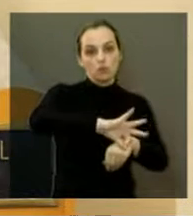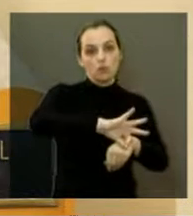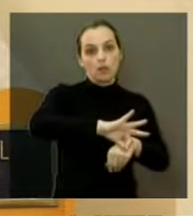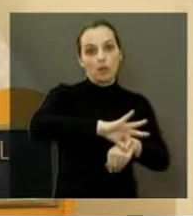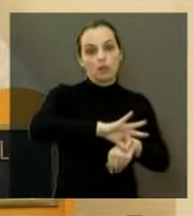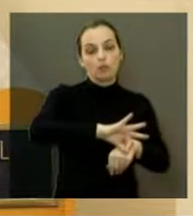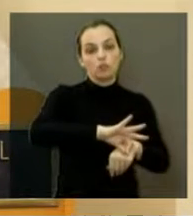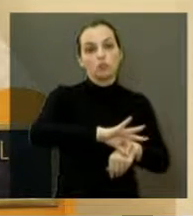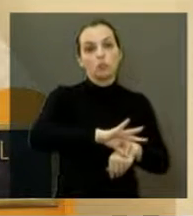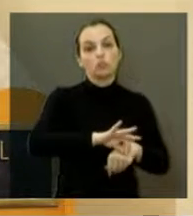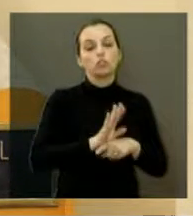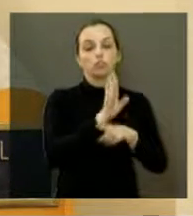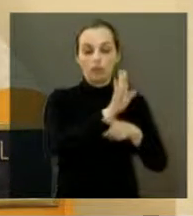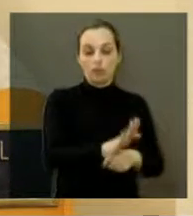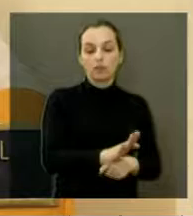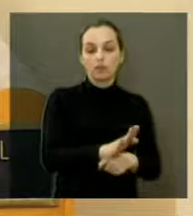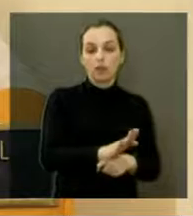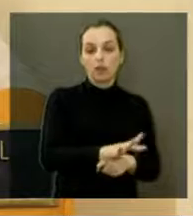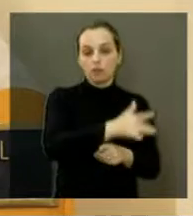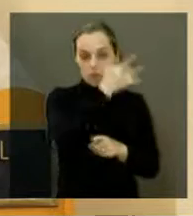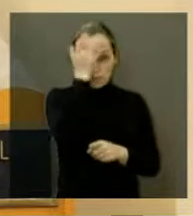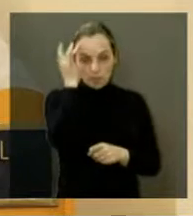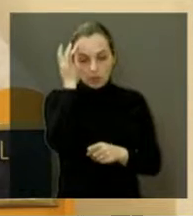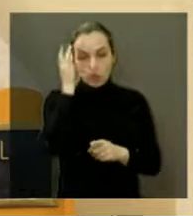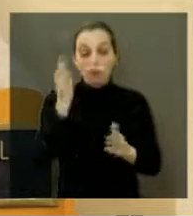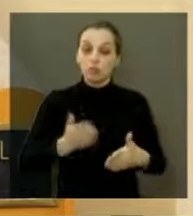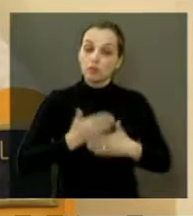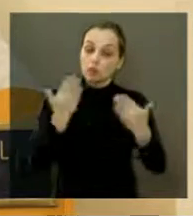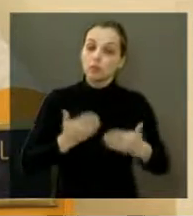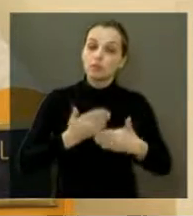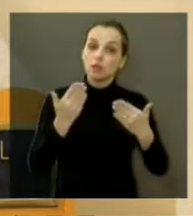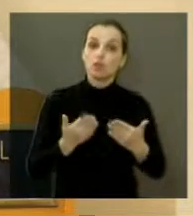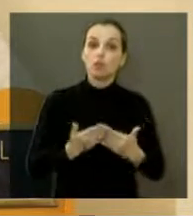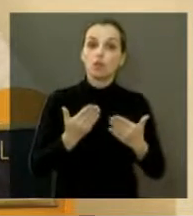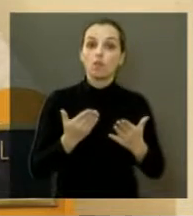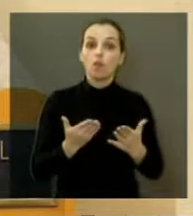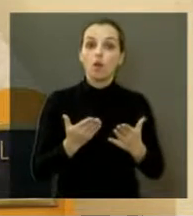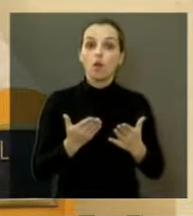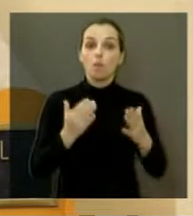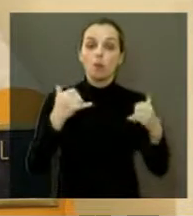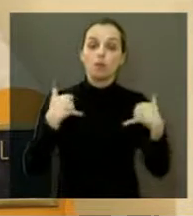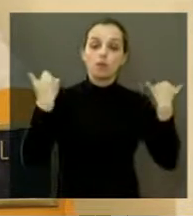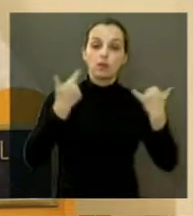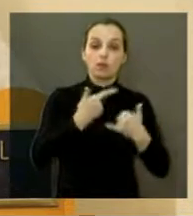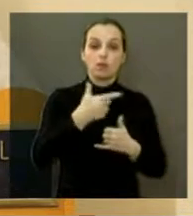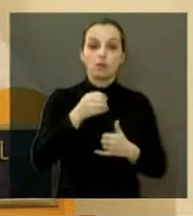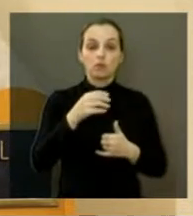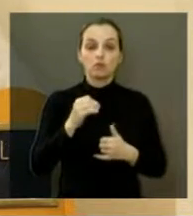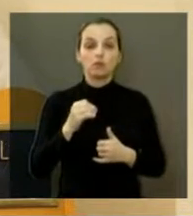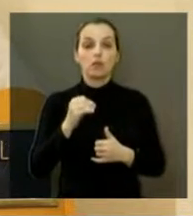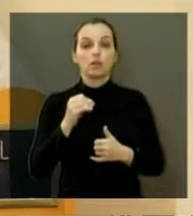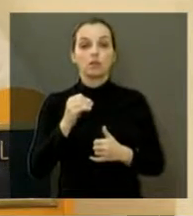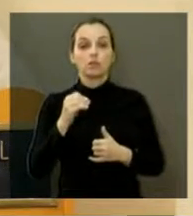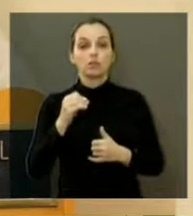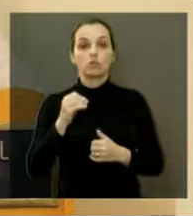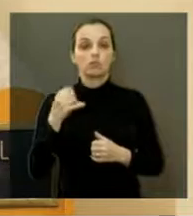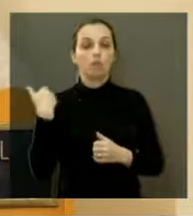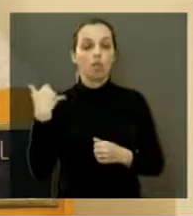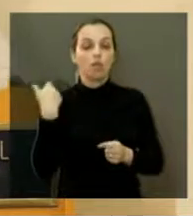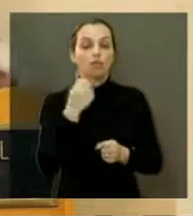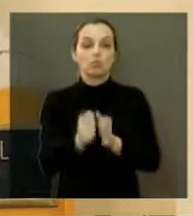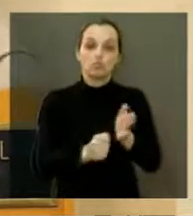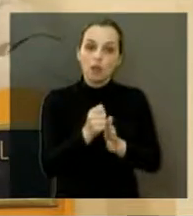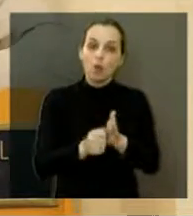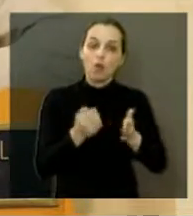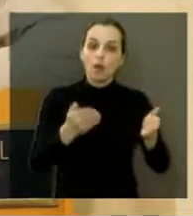Quer dizer, colaborou muito pela grandiosidade dos nossos 200 anos de Araraquara. Araraquara cabe ao Edinho Silva dar continuidade a tudo